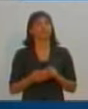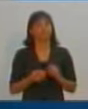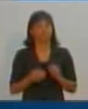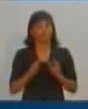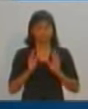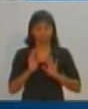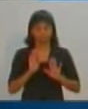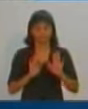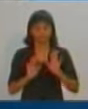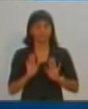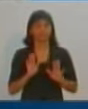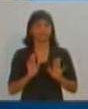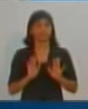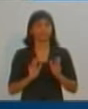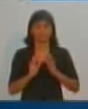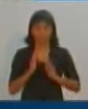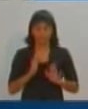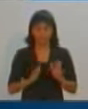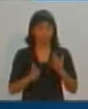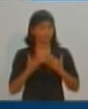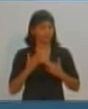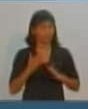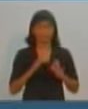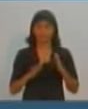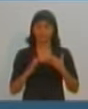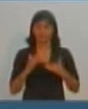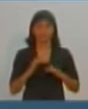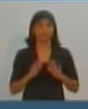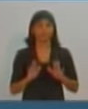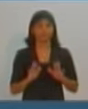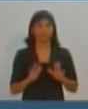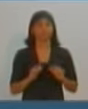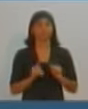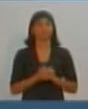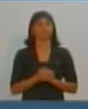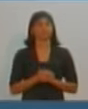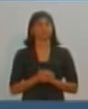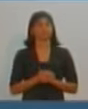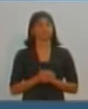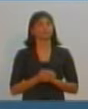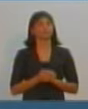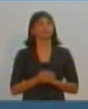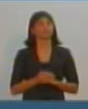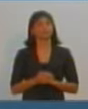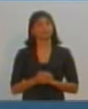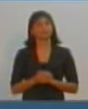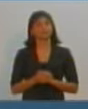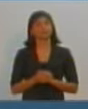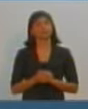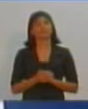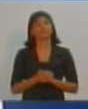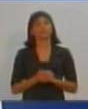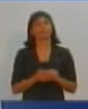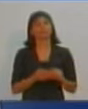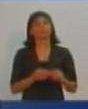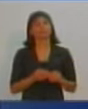Fique tranquilo, Folião. Prudente vai haver carnaval de primeira. Ok, candidato. Agora, Grandolfo, 30 segundos para a réplica.